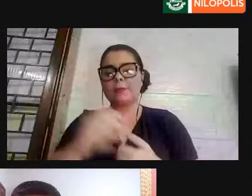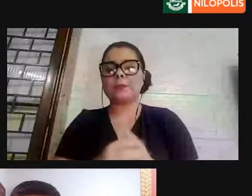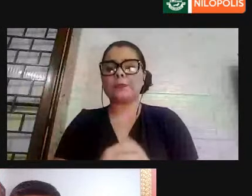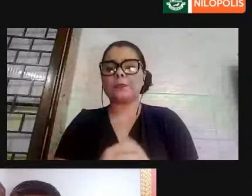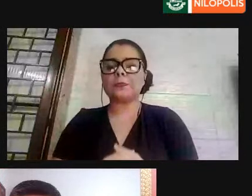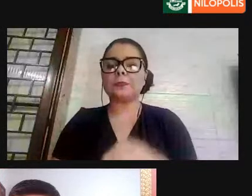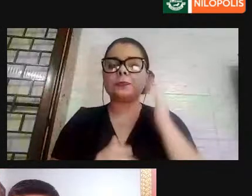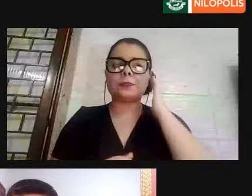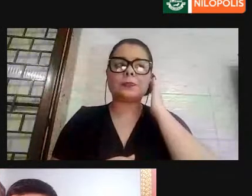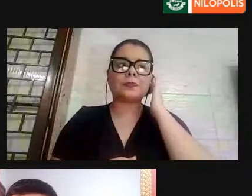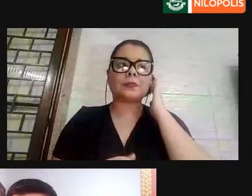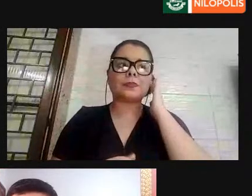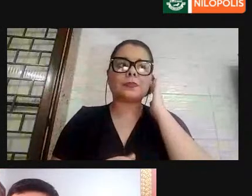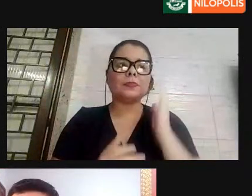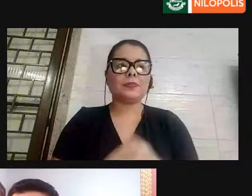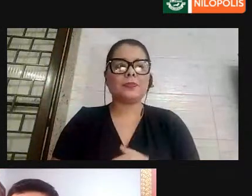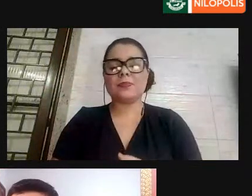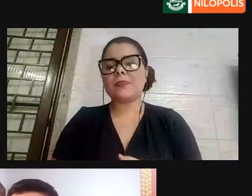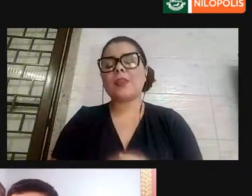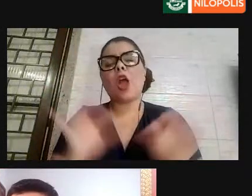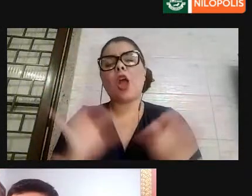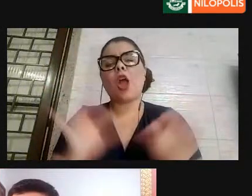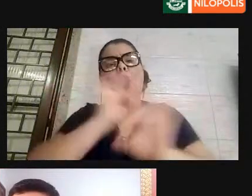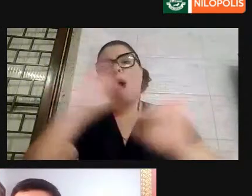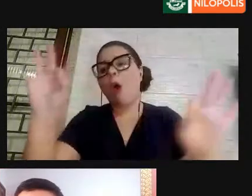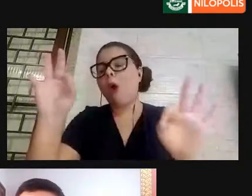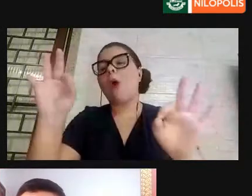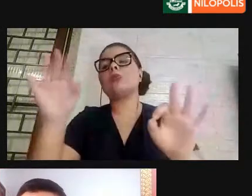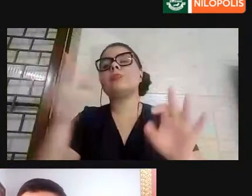Nada, ótimas palavras, professor.